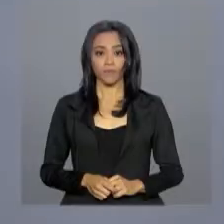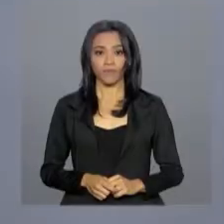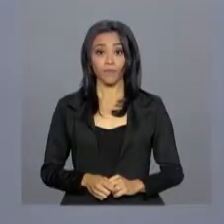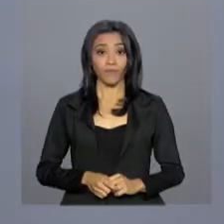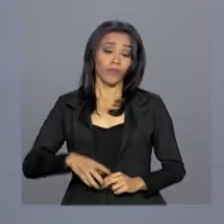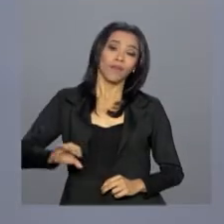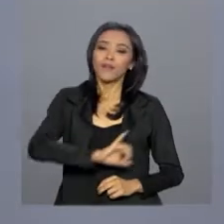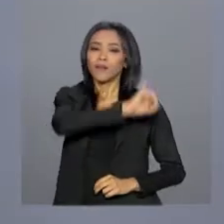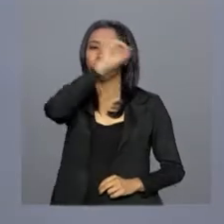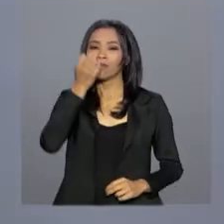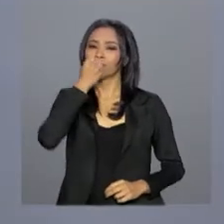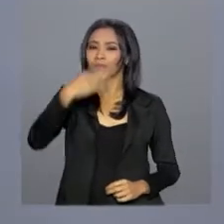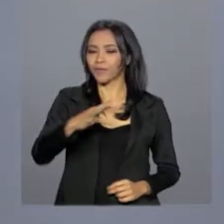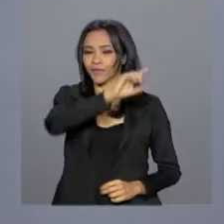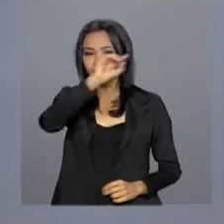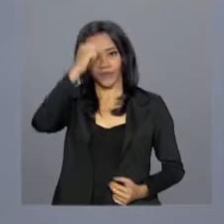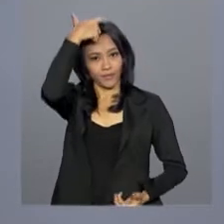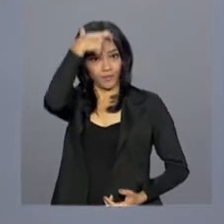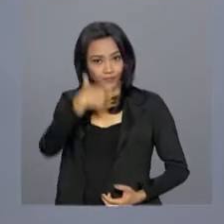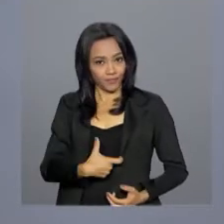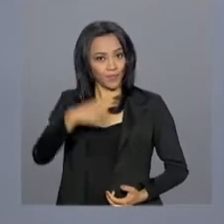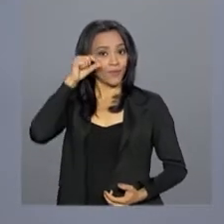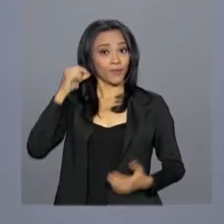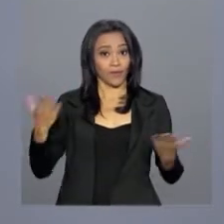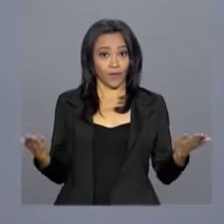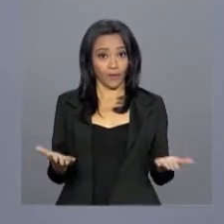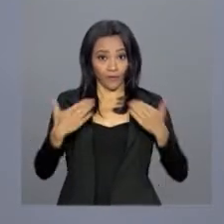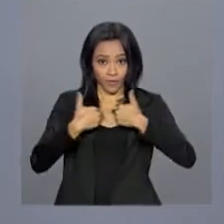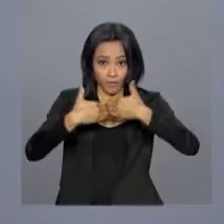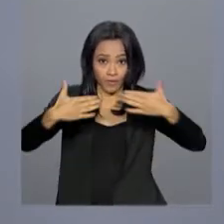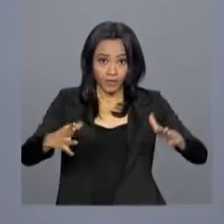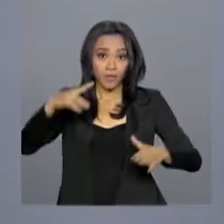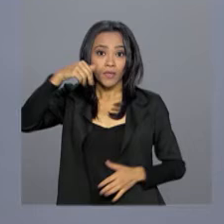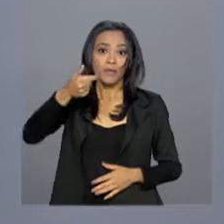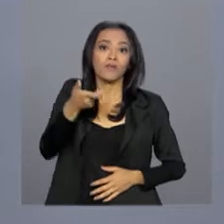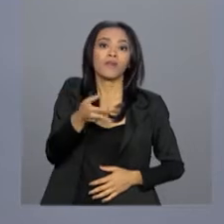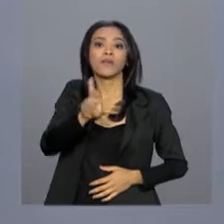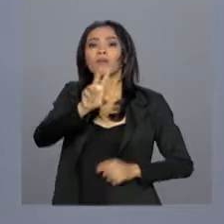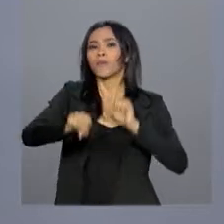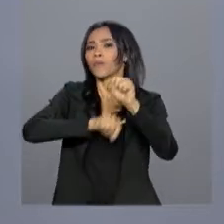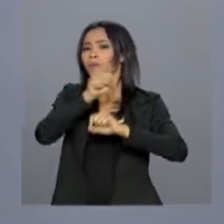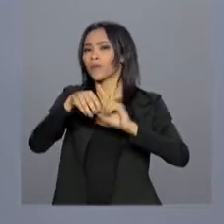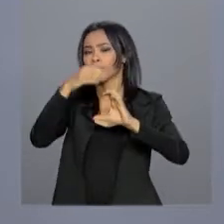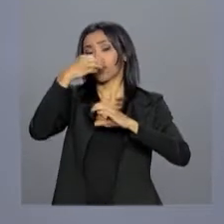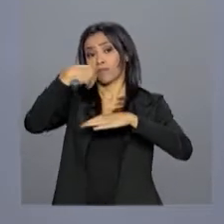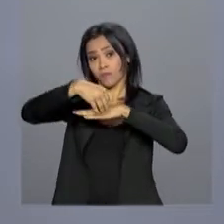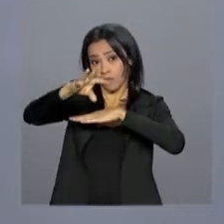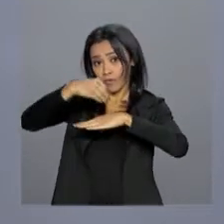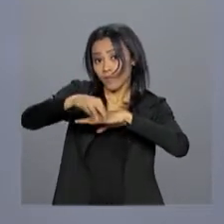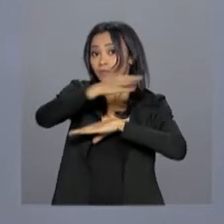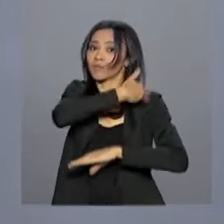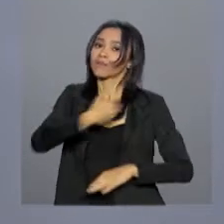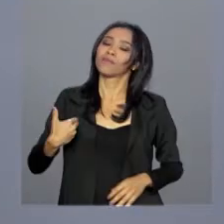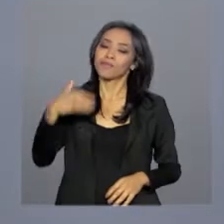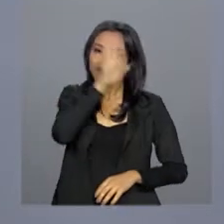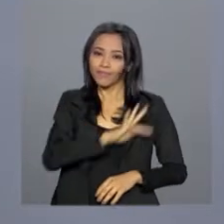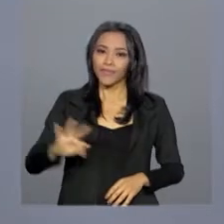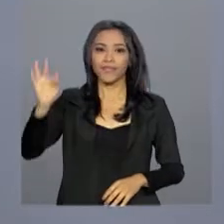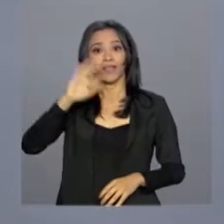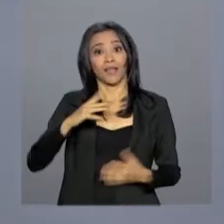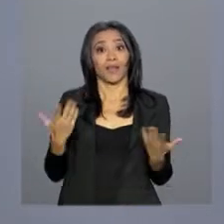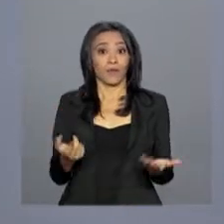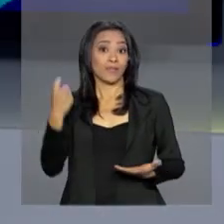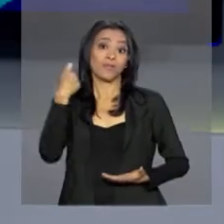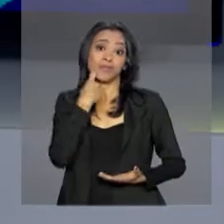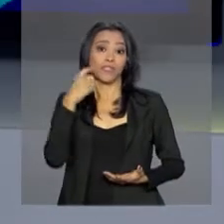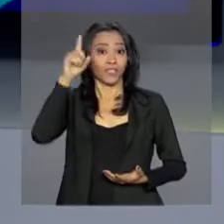Olá, bom dia pra você, eu sou Renata Corsini e começa agora o repórter NBR com as notícias do governo federal desta sexta-feira, 6 de